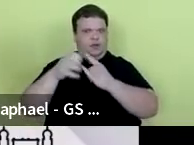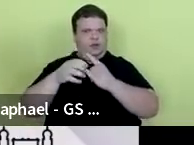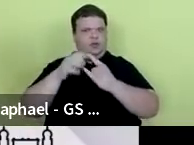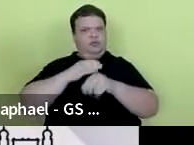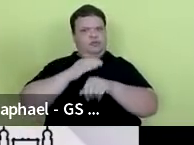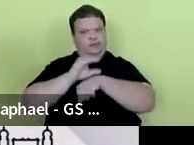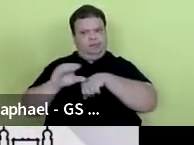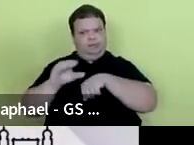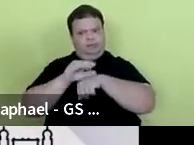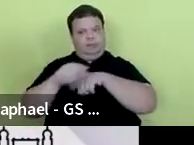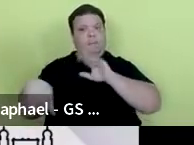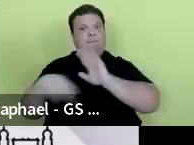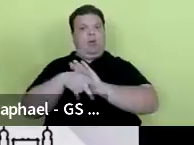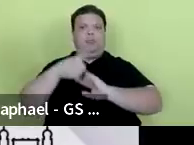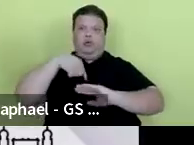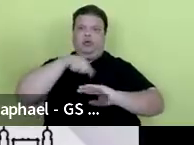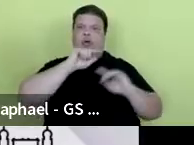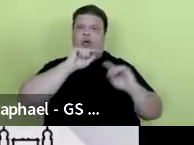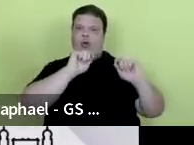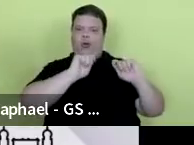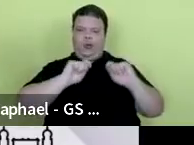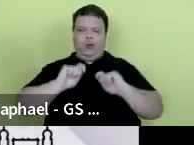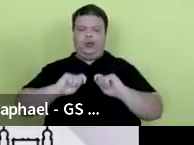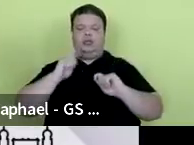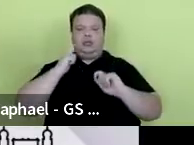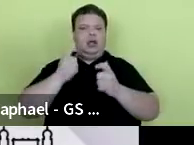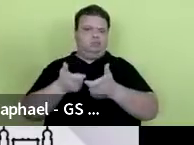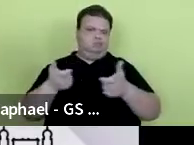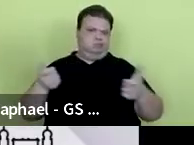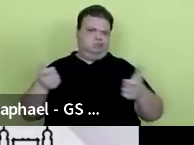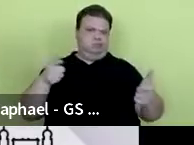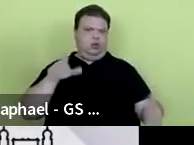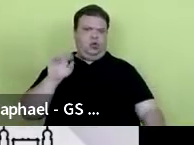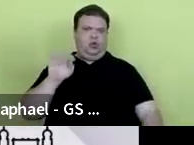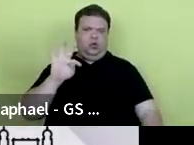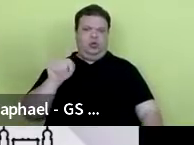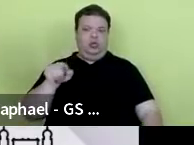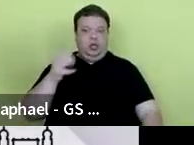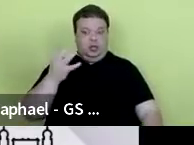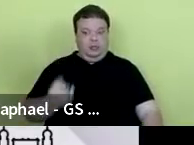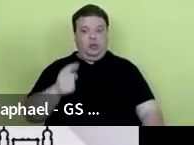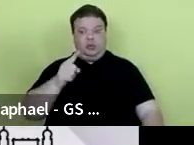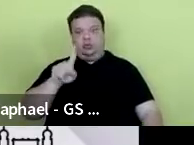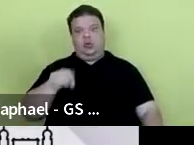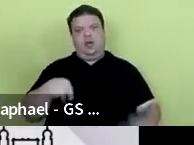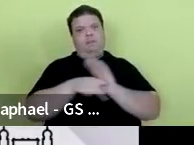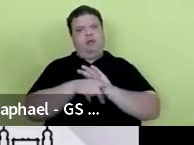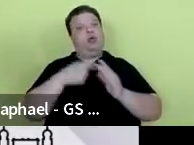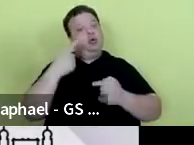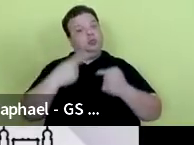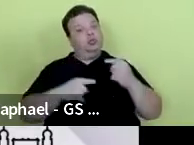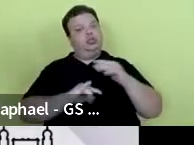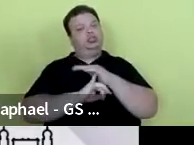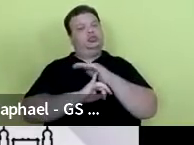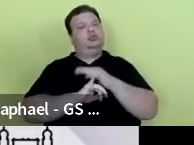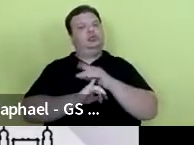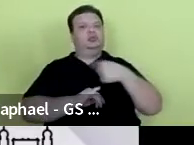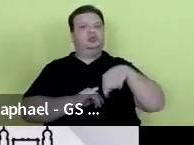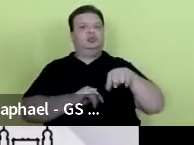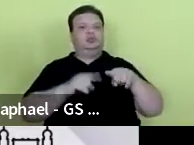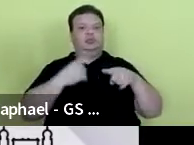próprios do nosso orçamento para ampliarmos essa cota de bolsas, isso é uma política institucional que está